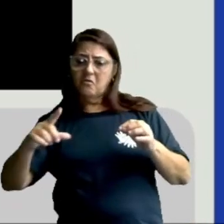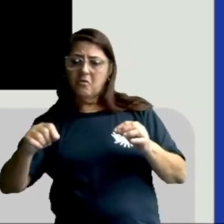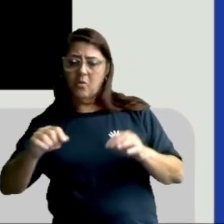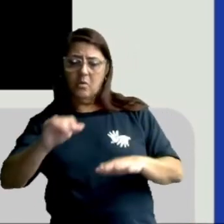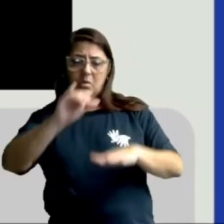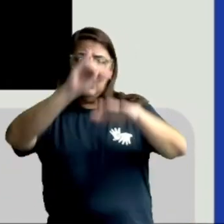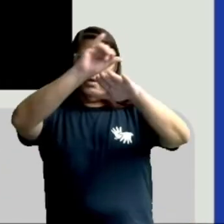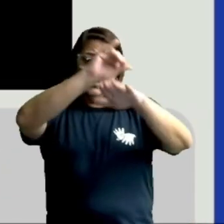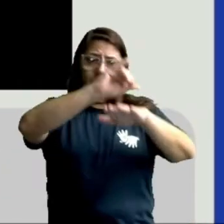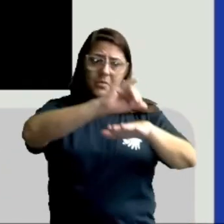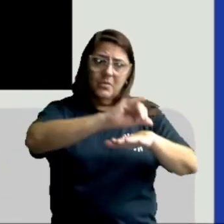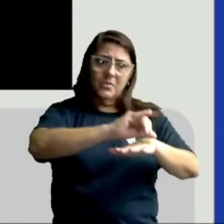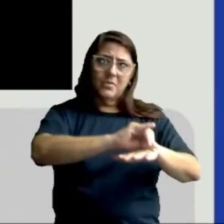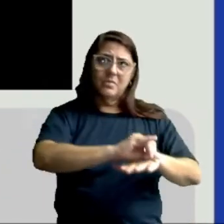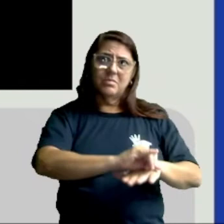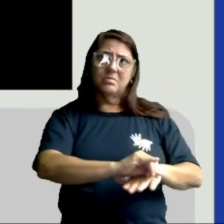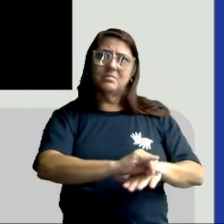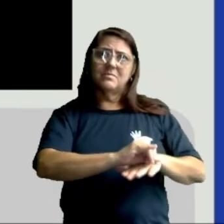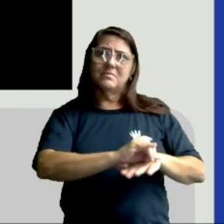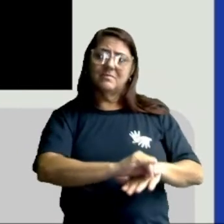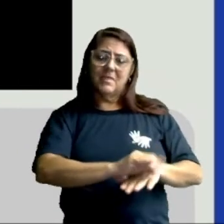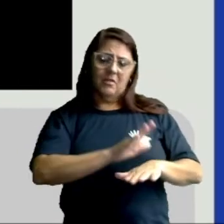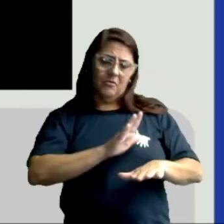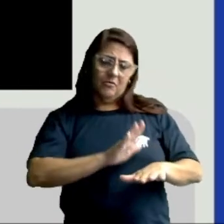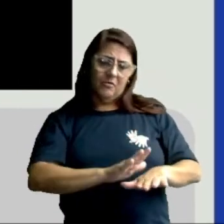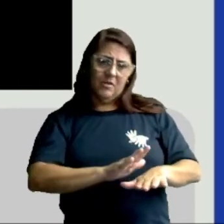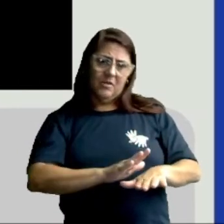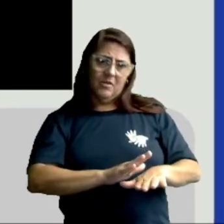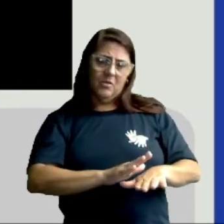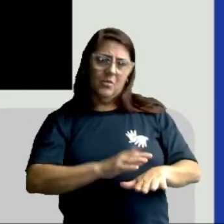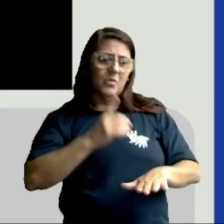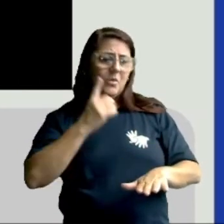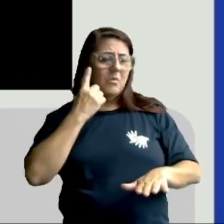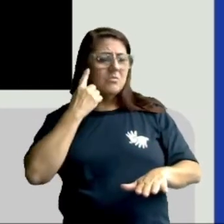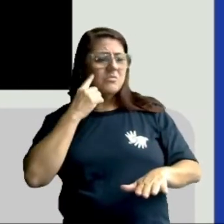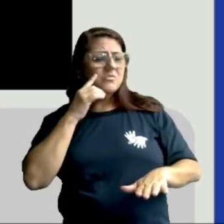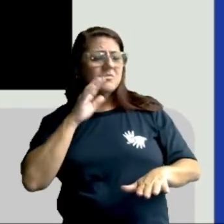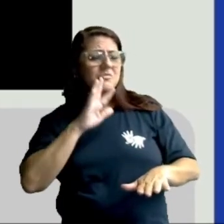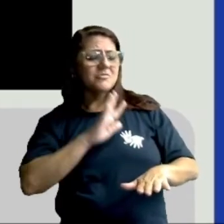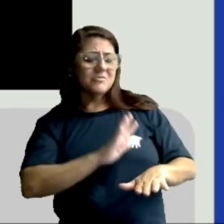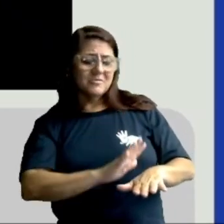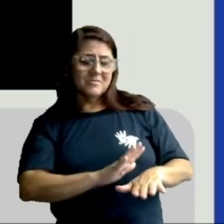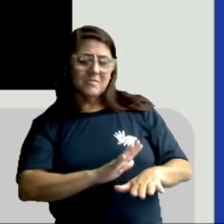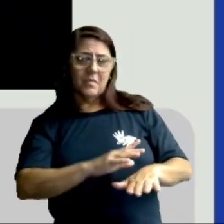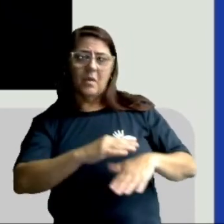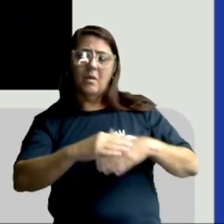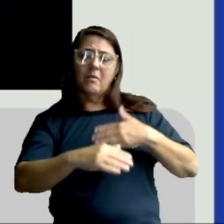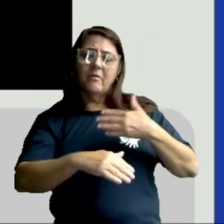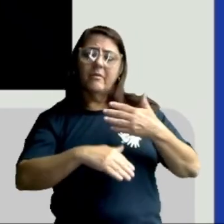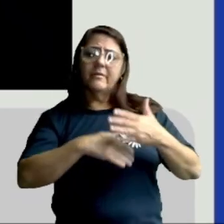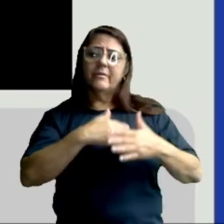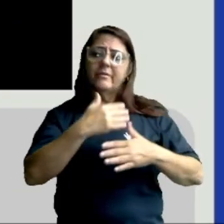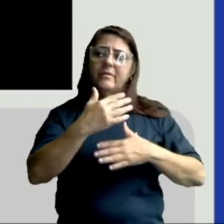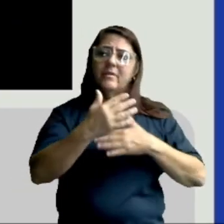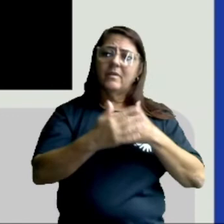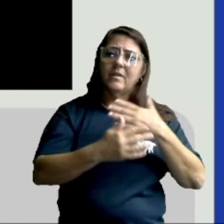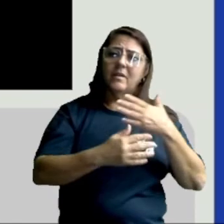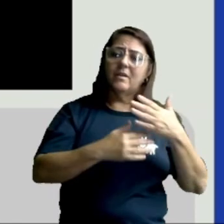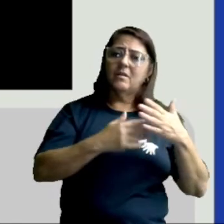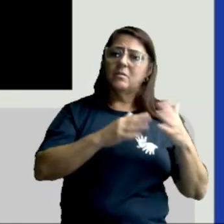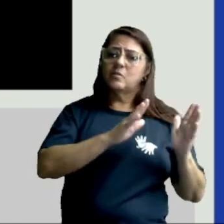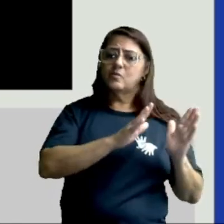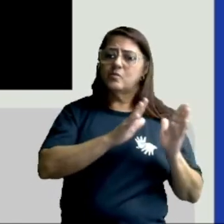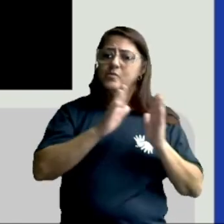pararam a sua queda e permaneceu ali por alguns dias. O tempo começou a mudar